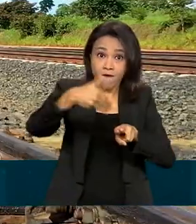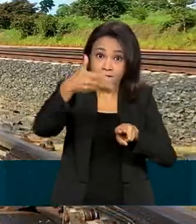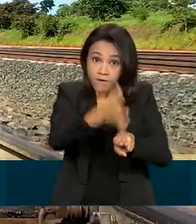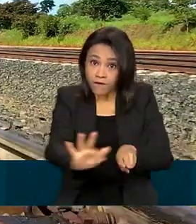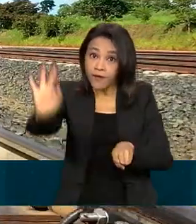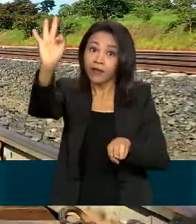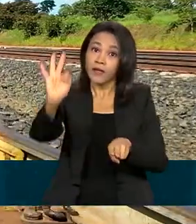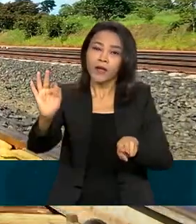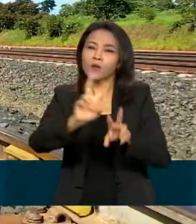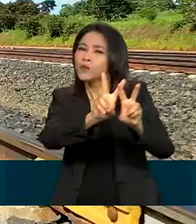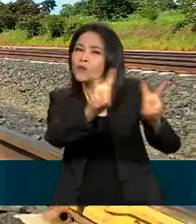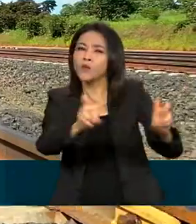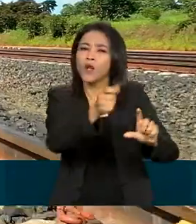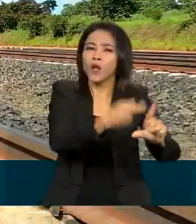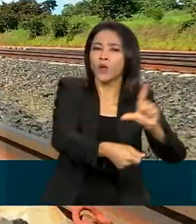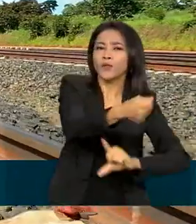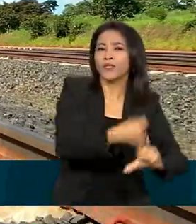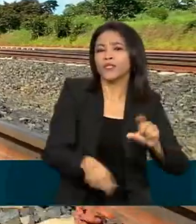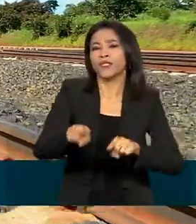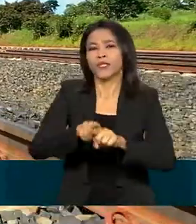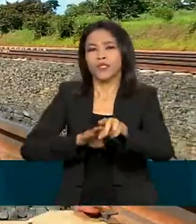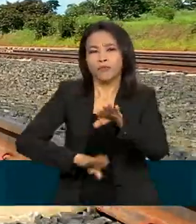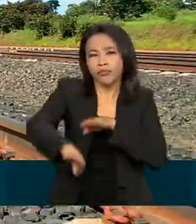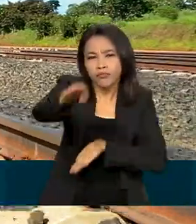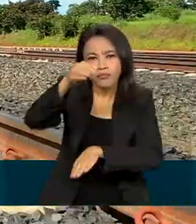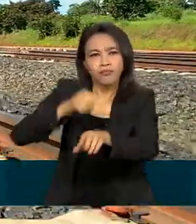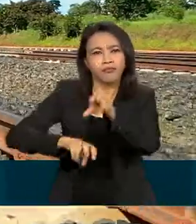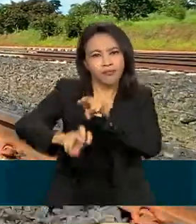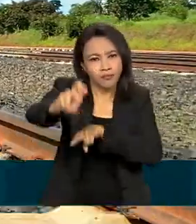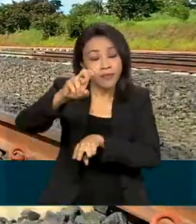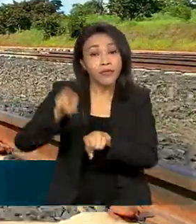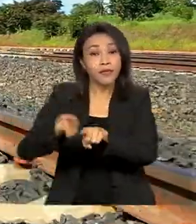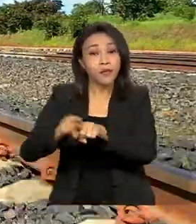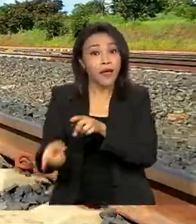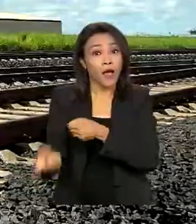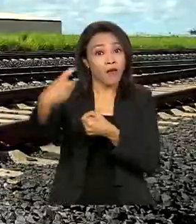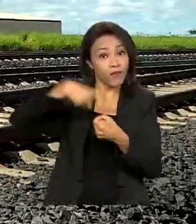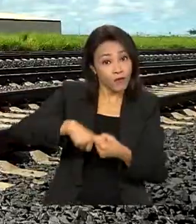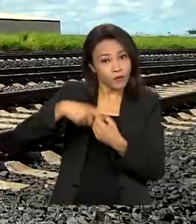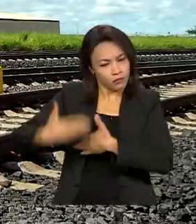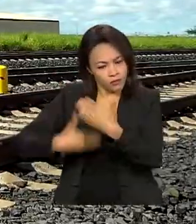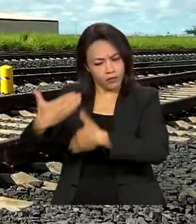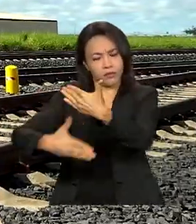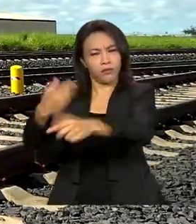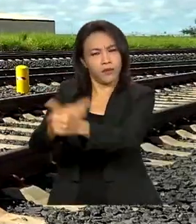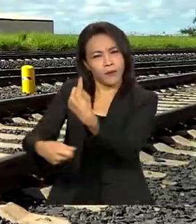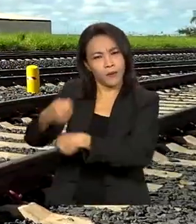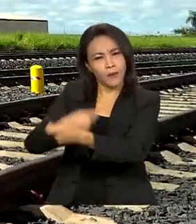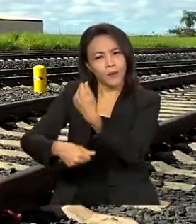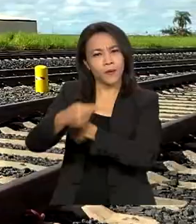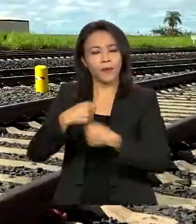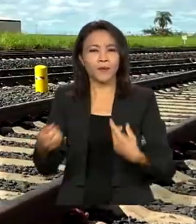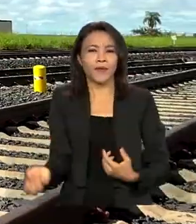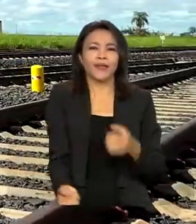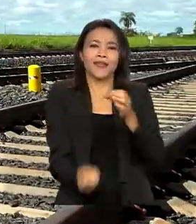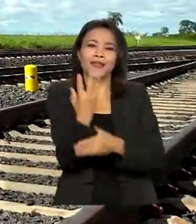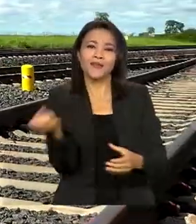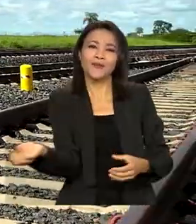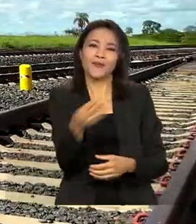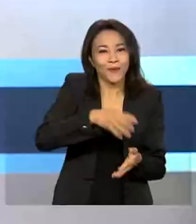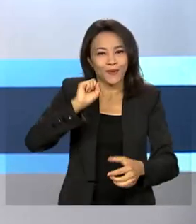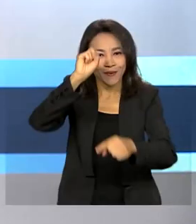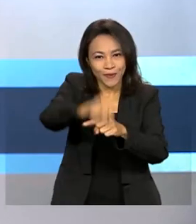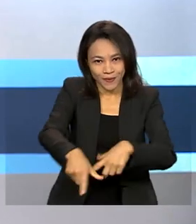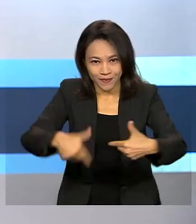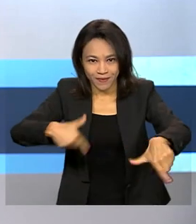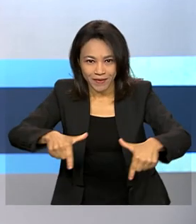em operações logísticas e de mobilidade, e auxiliar na retomada do crescimento econômico com a geração de novos empregos.